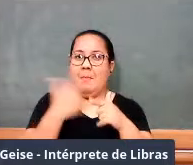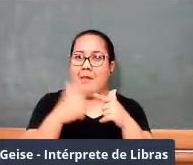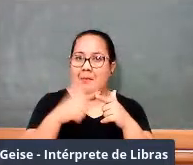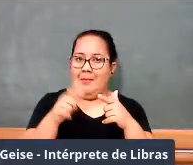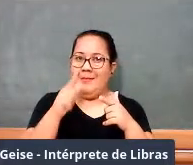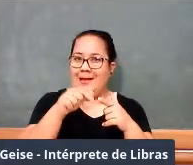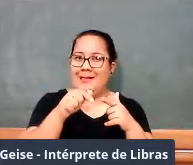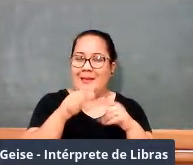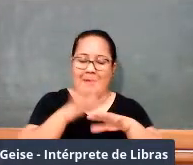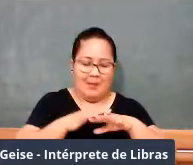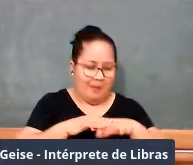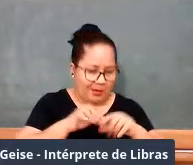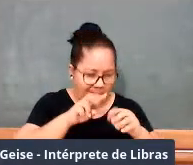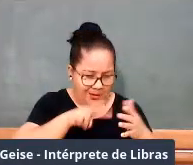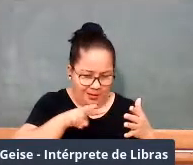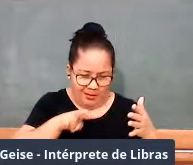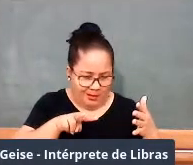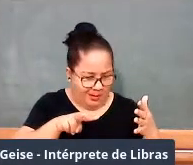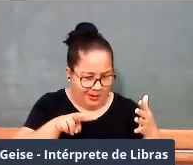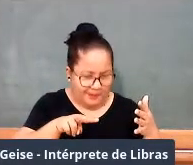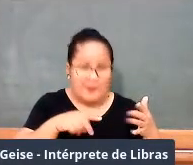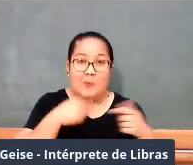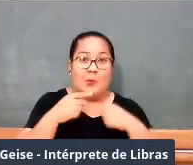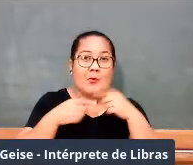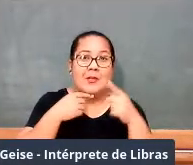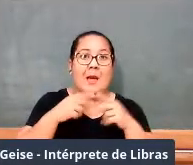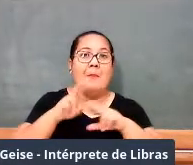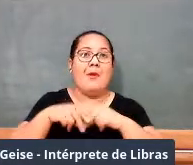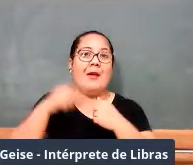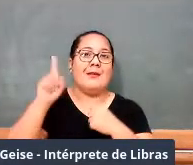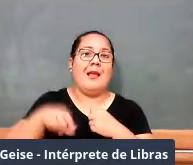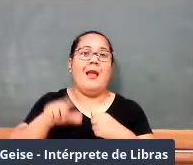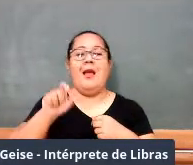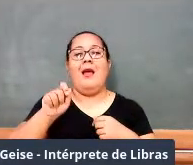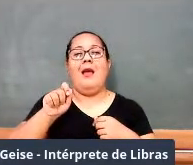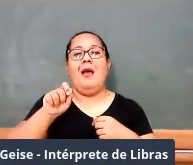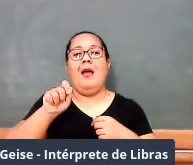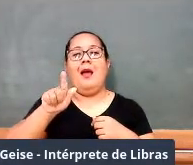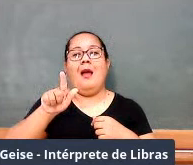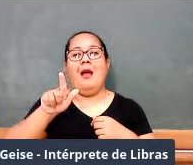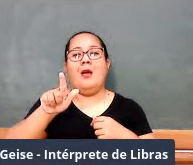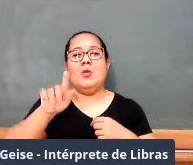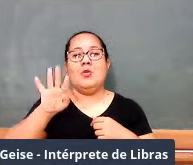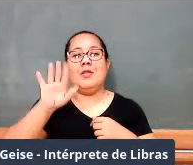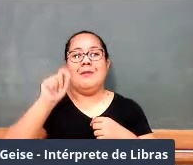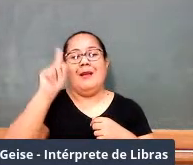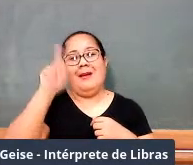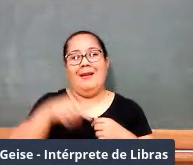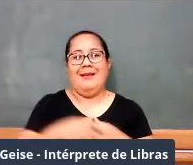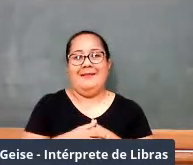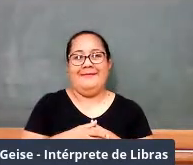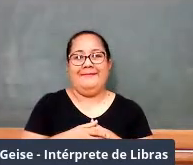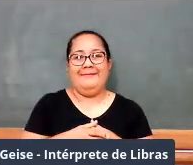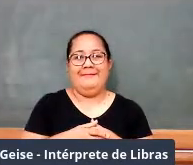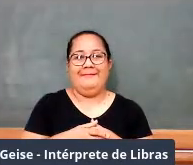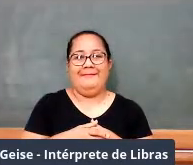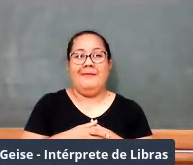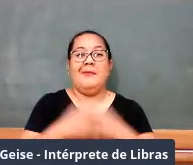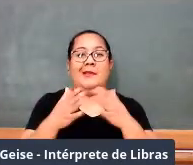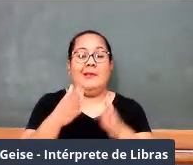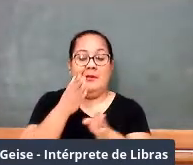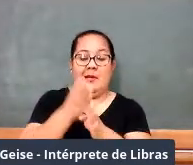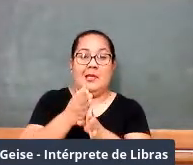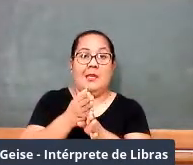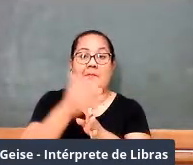sabe resolver algebricamente. Por quê? Isso por força do período que vem em seguida. Qual é período que vem em seguida?